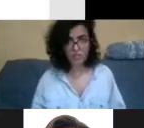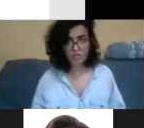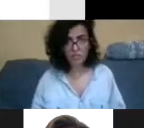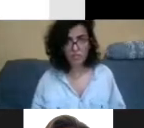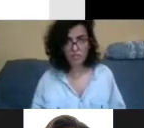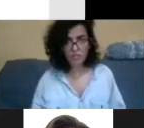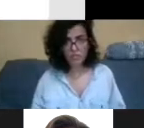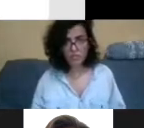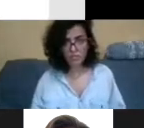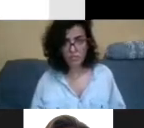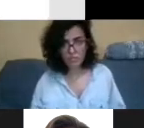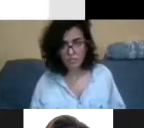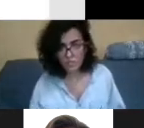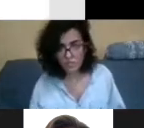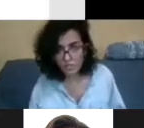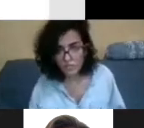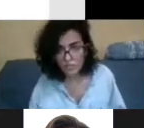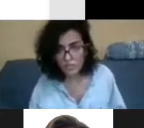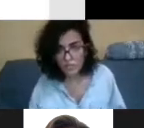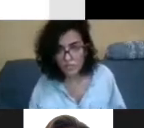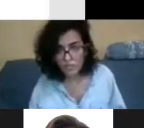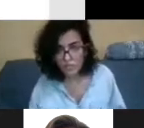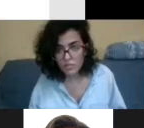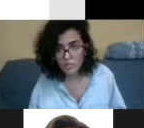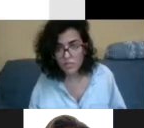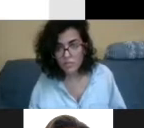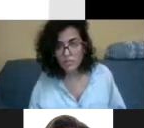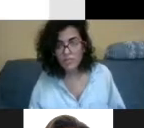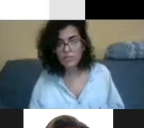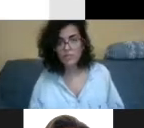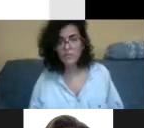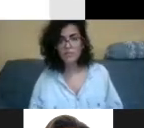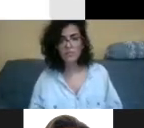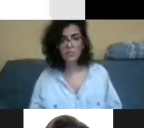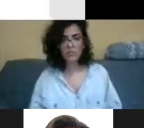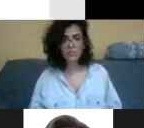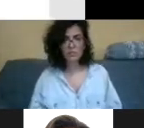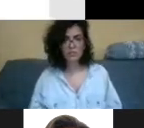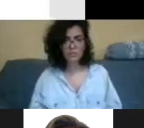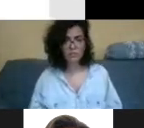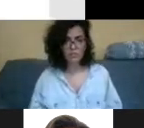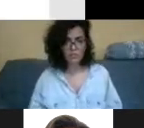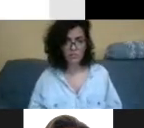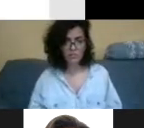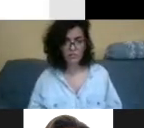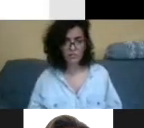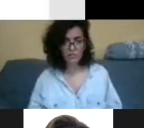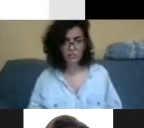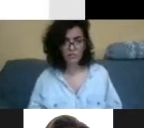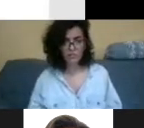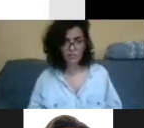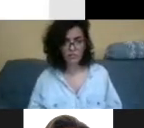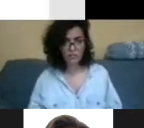deficiência intelectual participarem, né? Participarem no trabalho, participarem na escola, participarem em reuniões, participarem